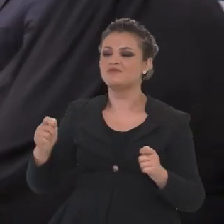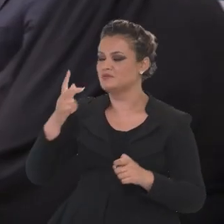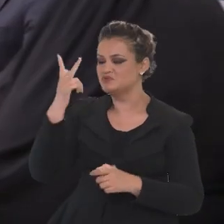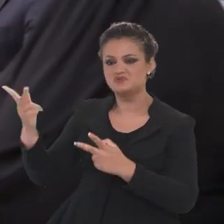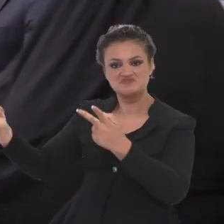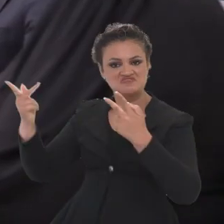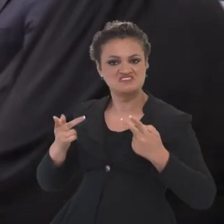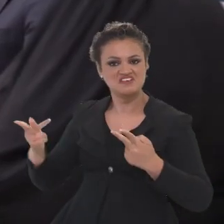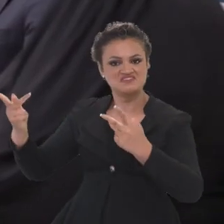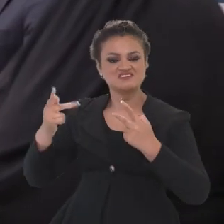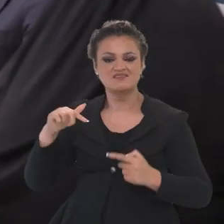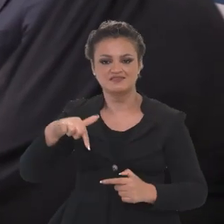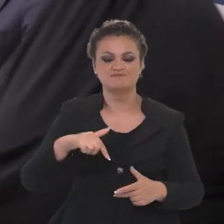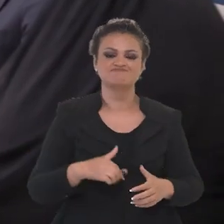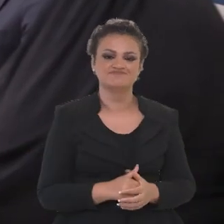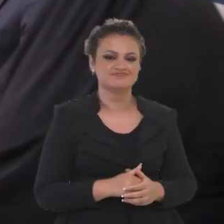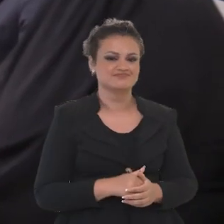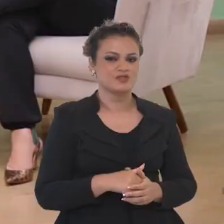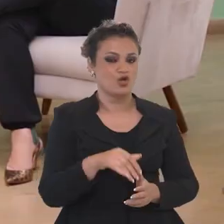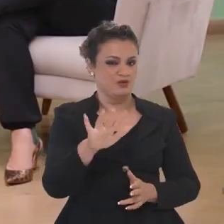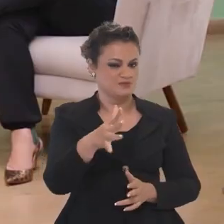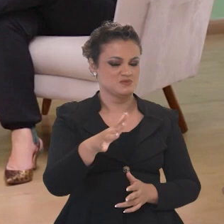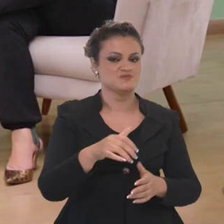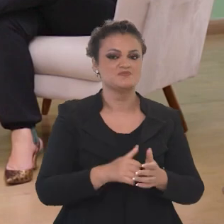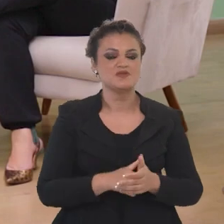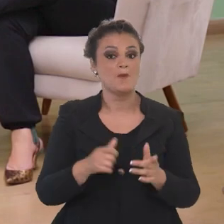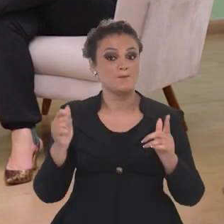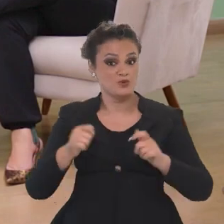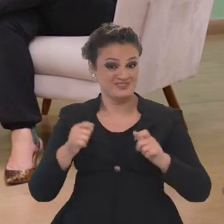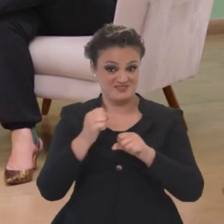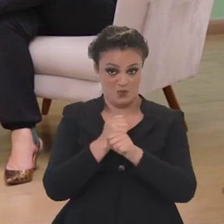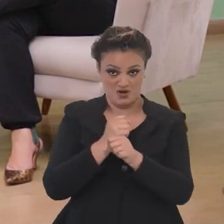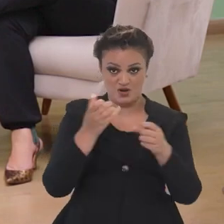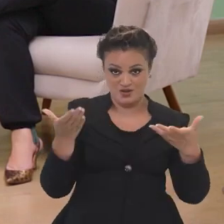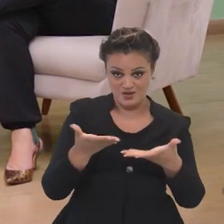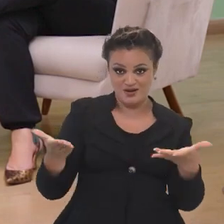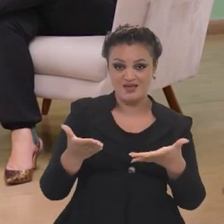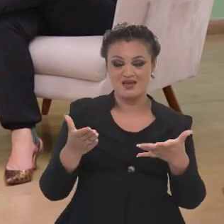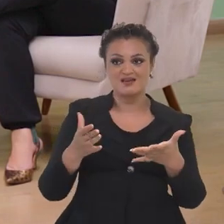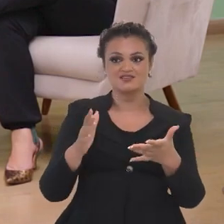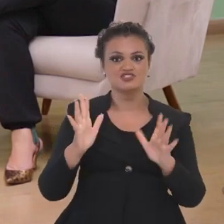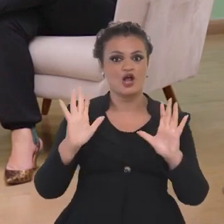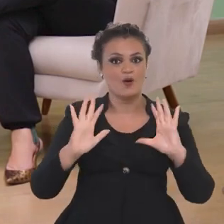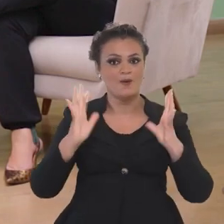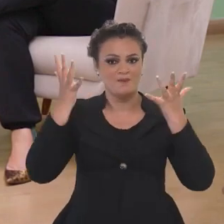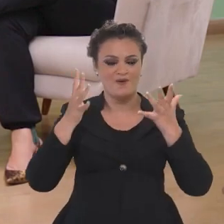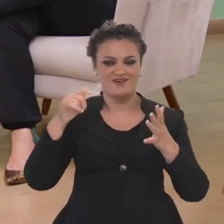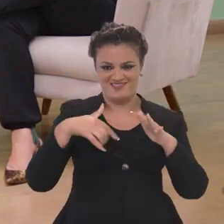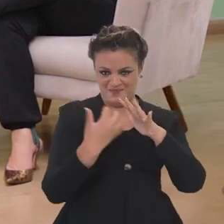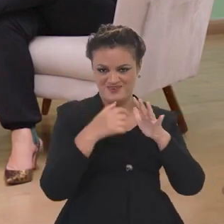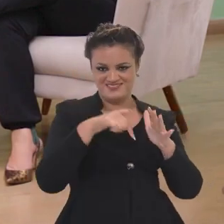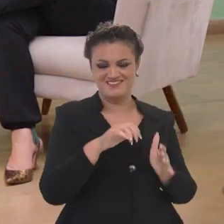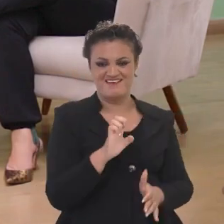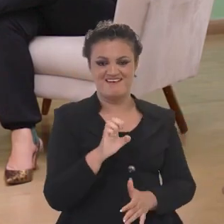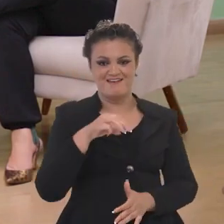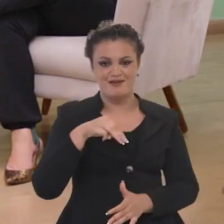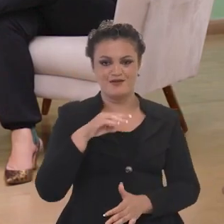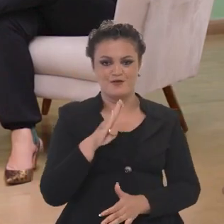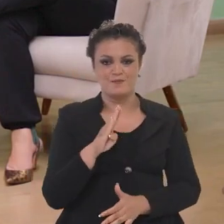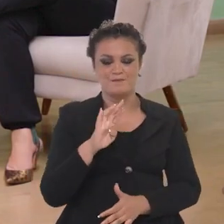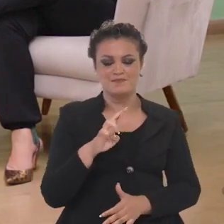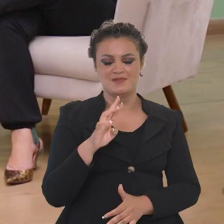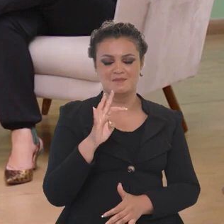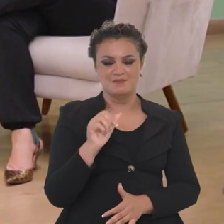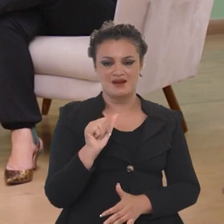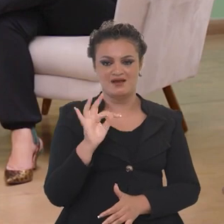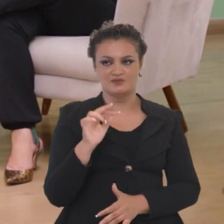potencial turístico para fazer. Só para que a gente identifique o potencial desse ano, a gente está comemorando a Embratur, Embratur que